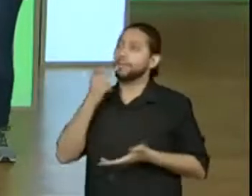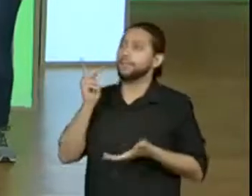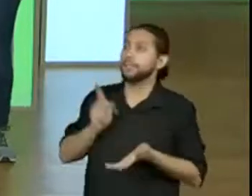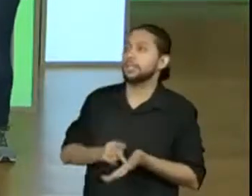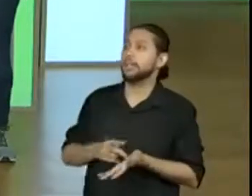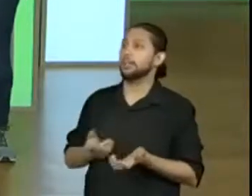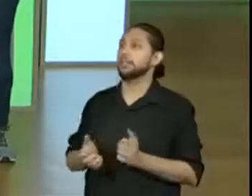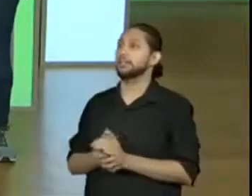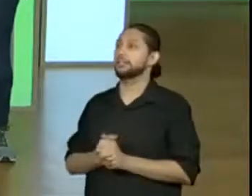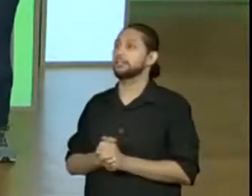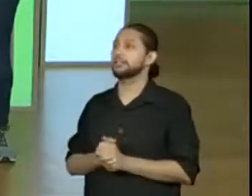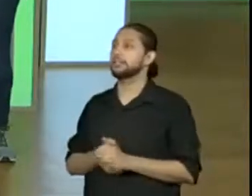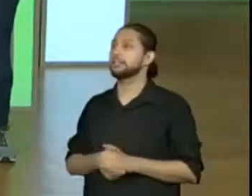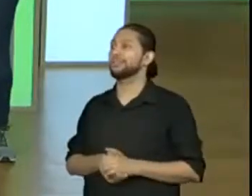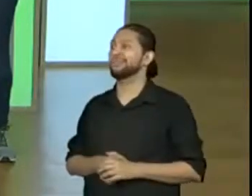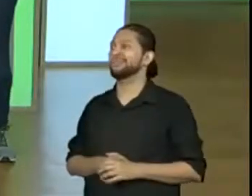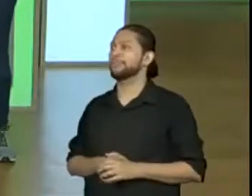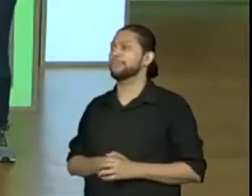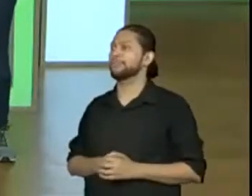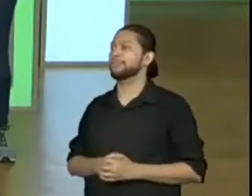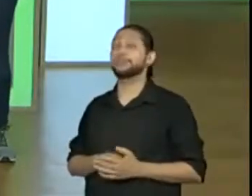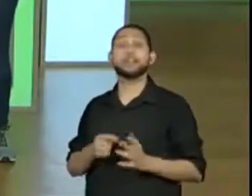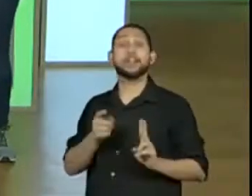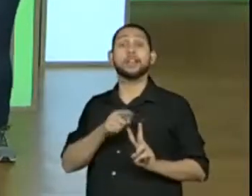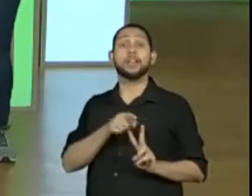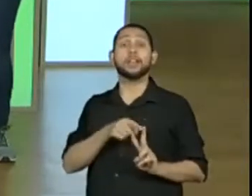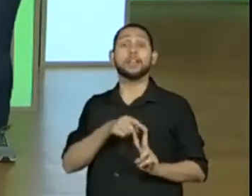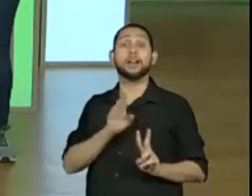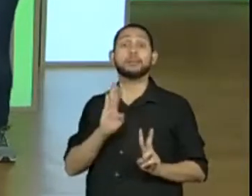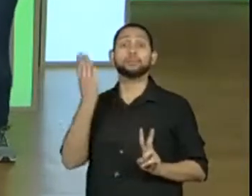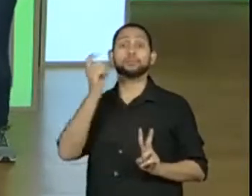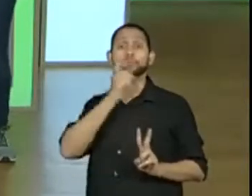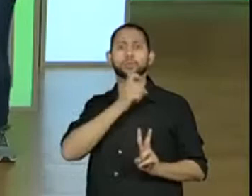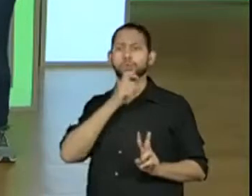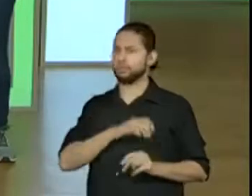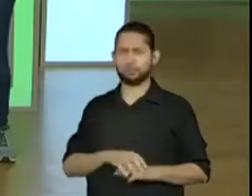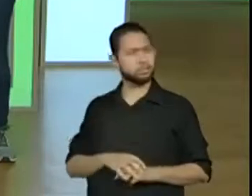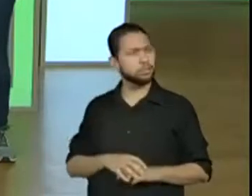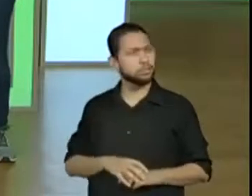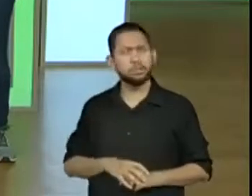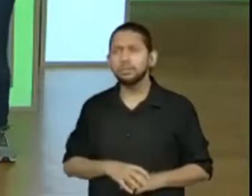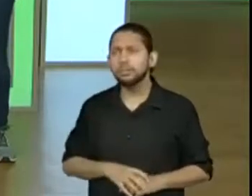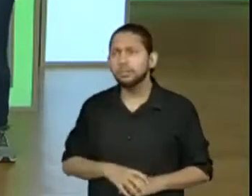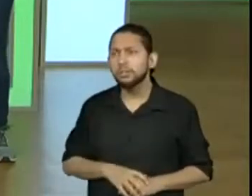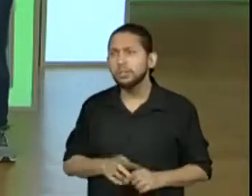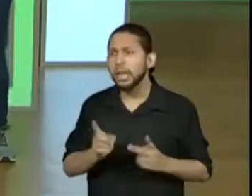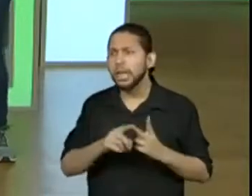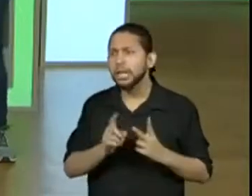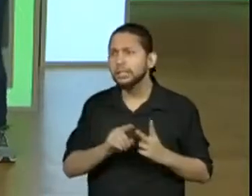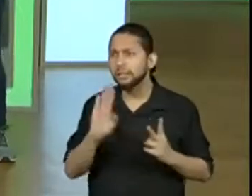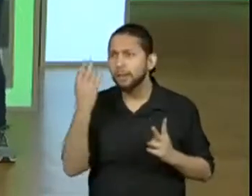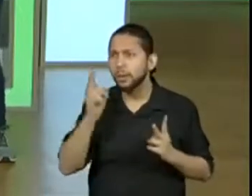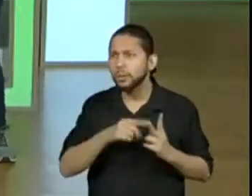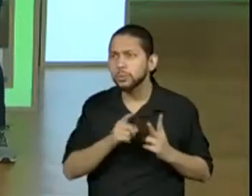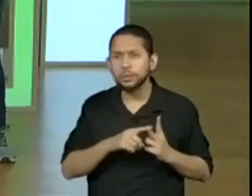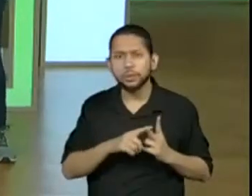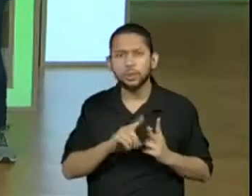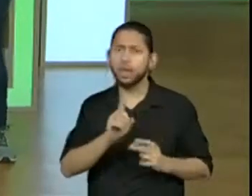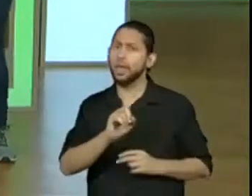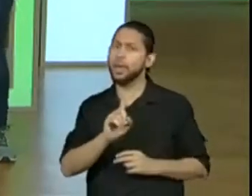Né? A Ana Júlia escreveu que ele era falso. O segundo homem, acho que o primeiro, né, Ana Júlia?